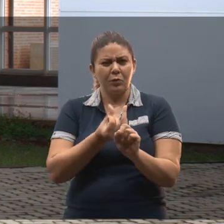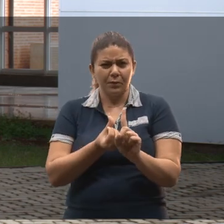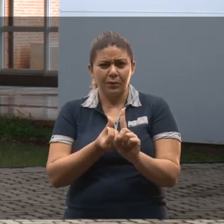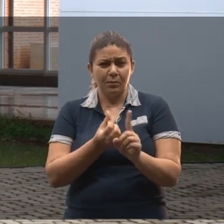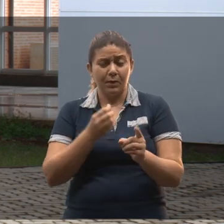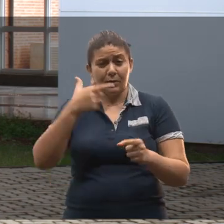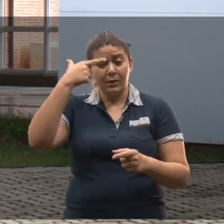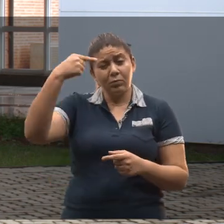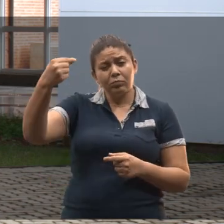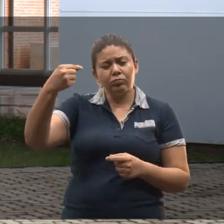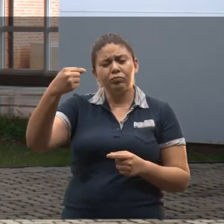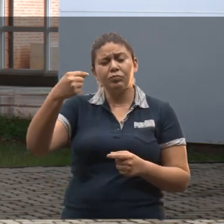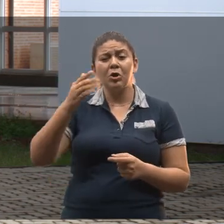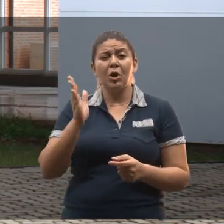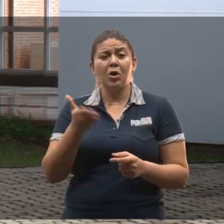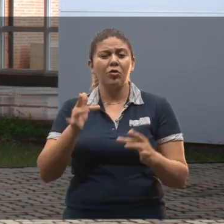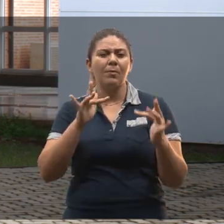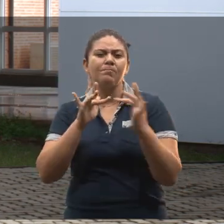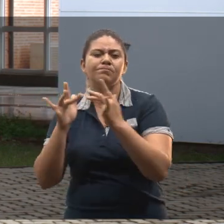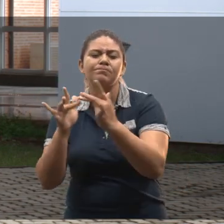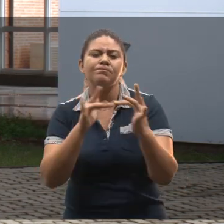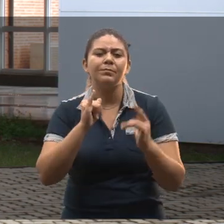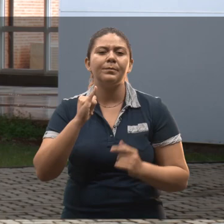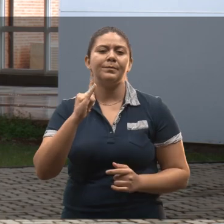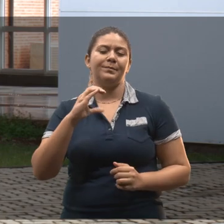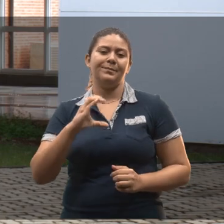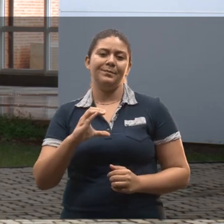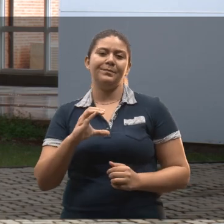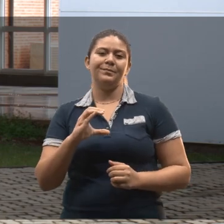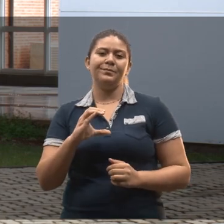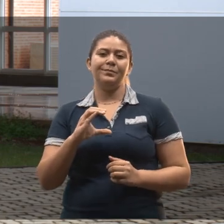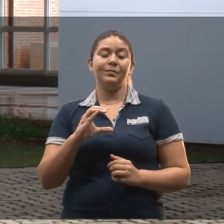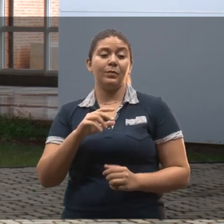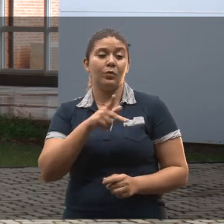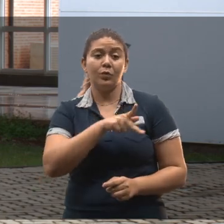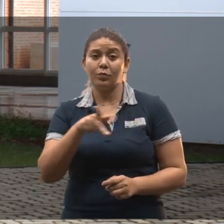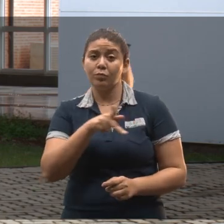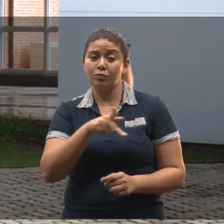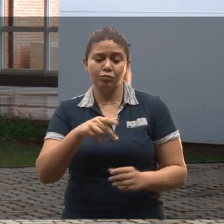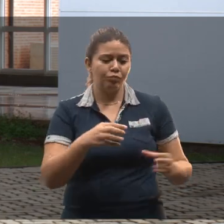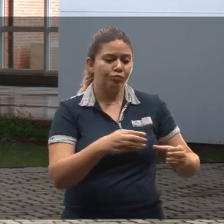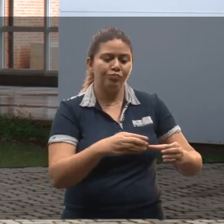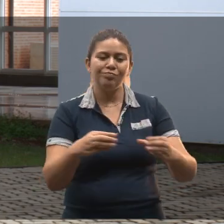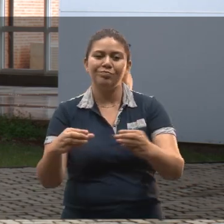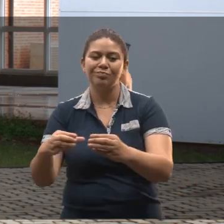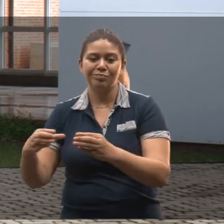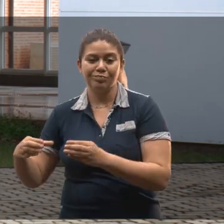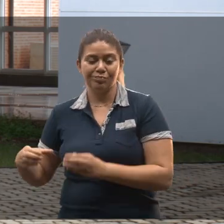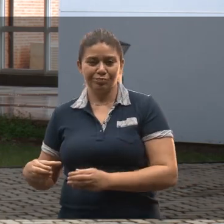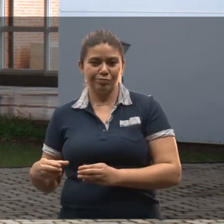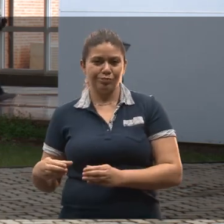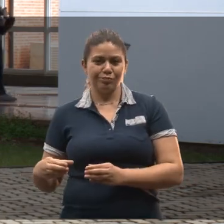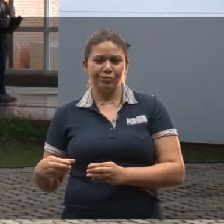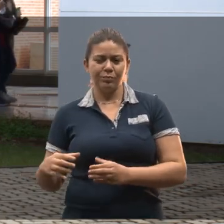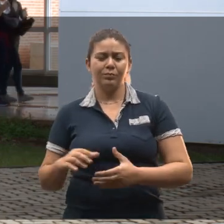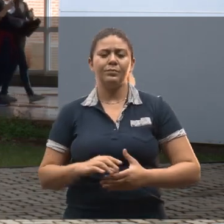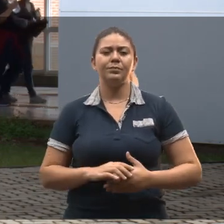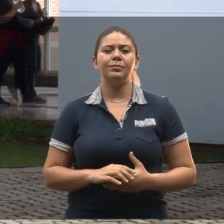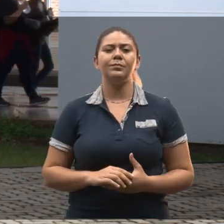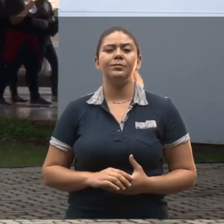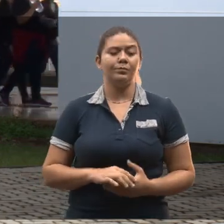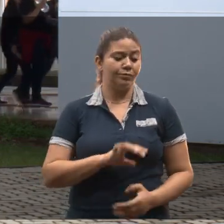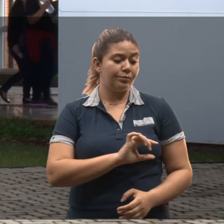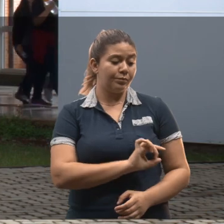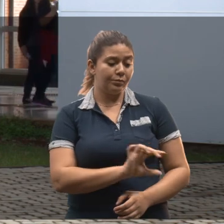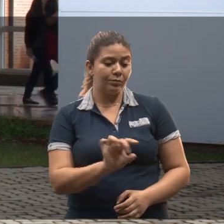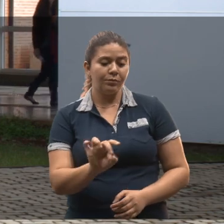da graduação, eu já pude ter contato com projetos de iniciação científica, ao qual os nossos docentes, eles se dividem em vários grupos,